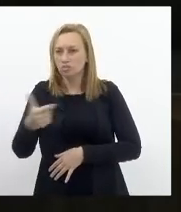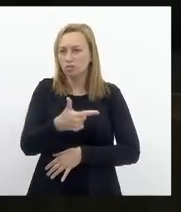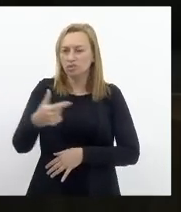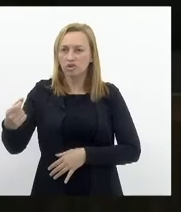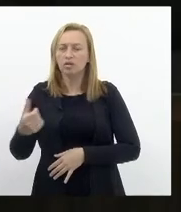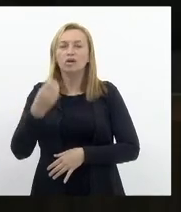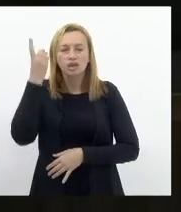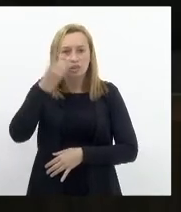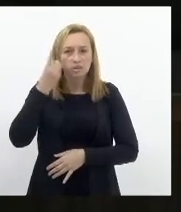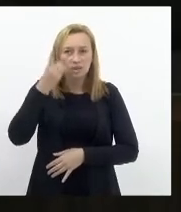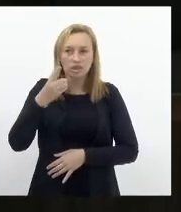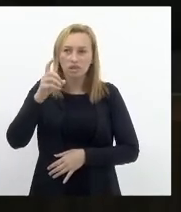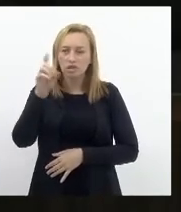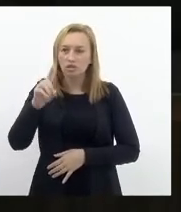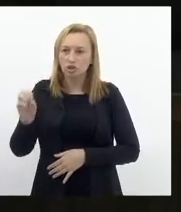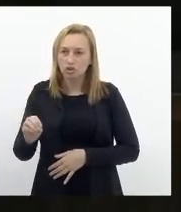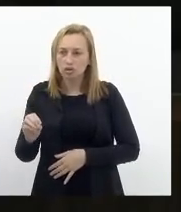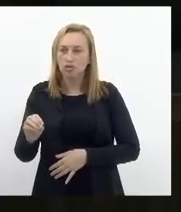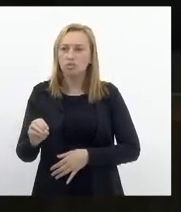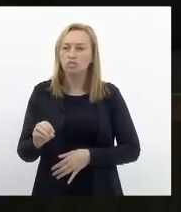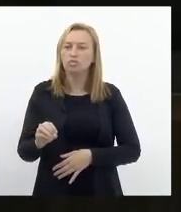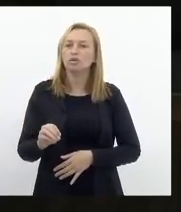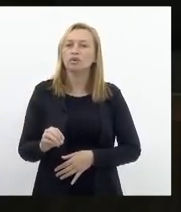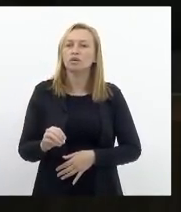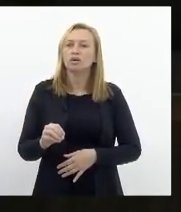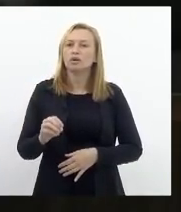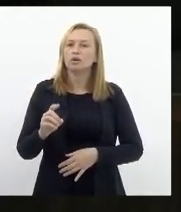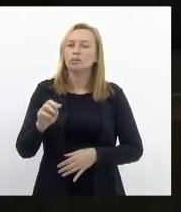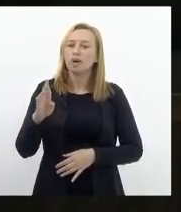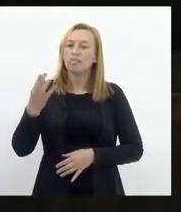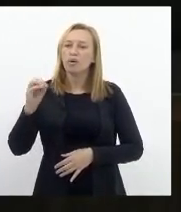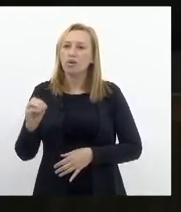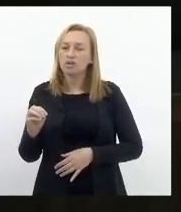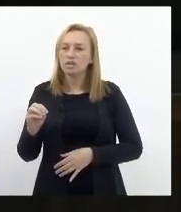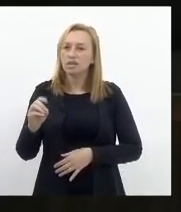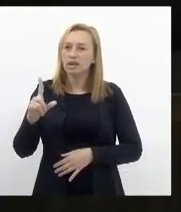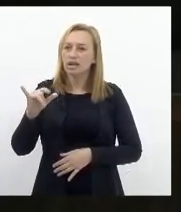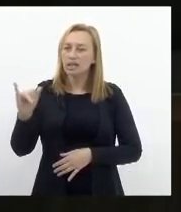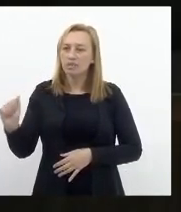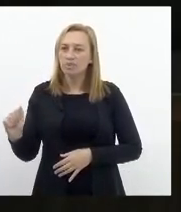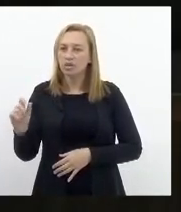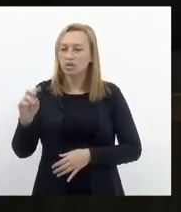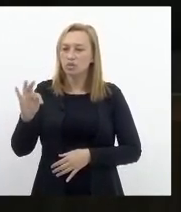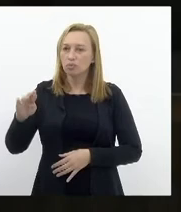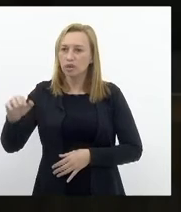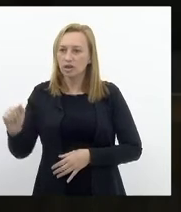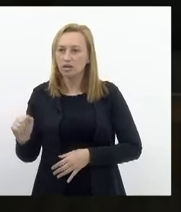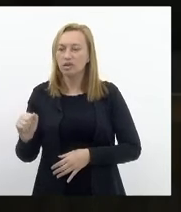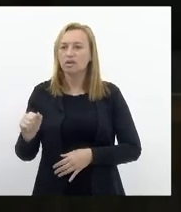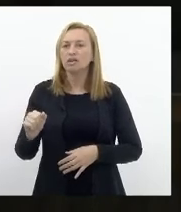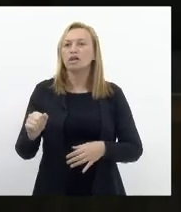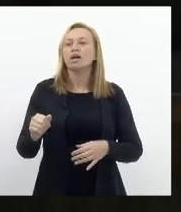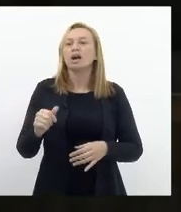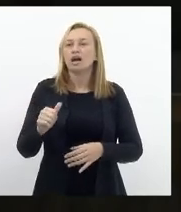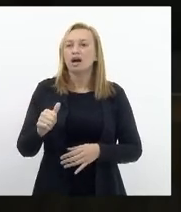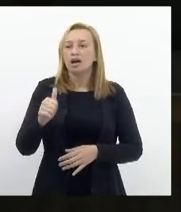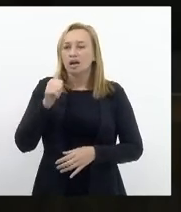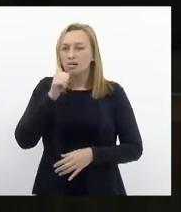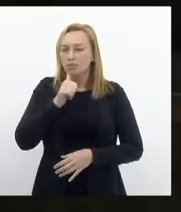autoria do deputado Dionísio Lins, que concede o diploma Barbosa Lima Sobrinho ao excelentíssima senhora Isabela Benito,